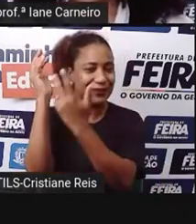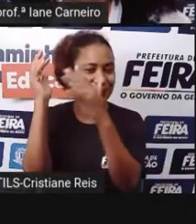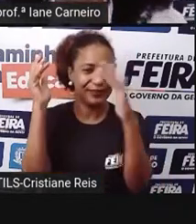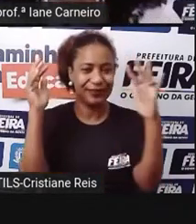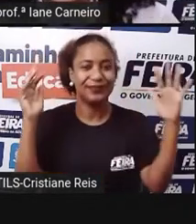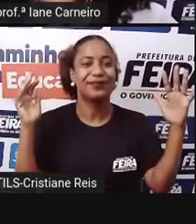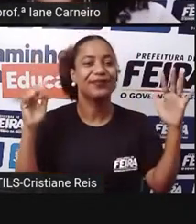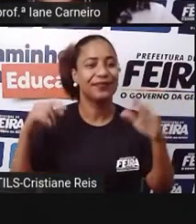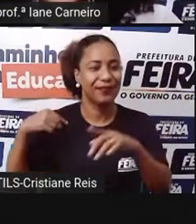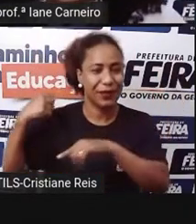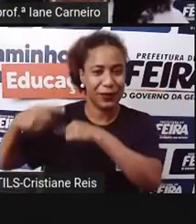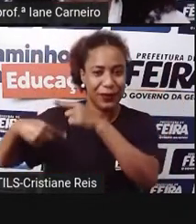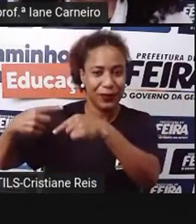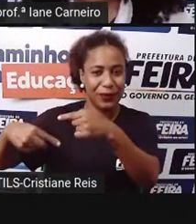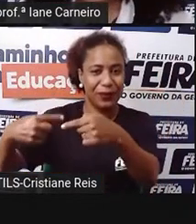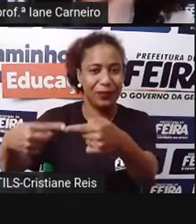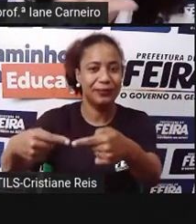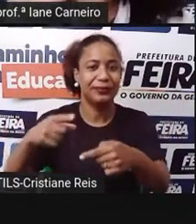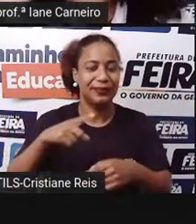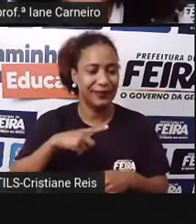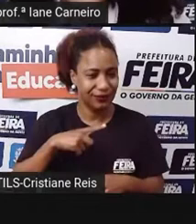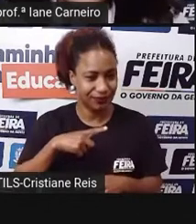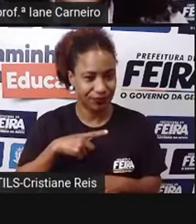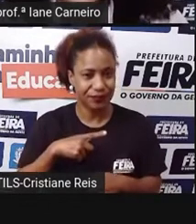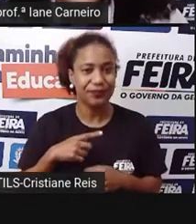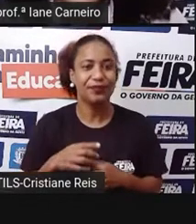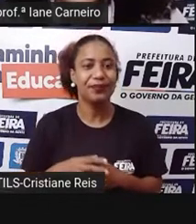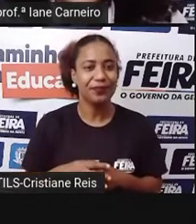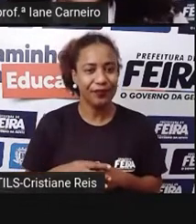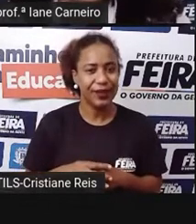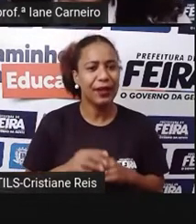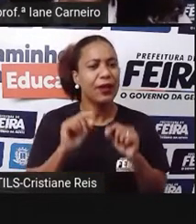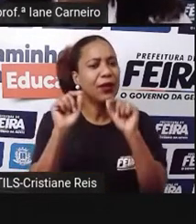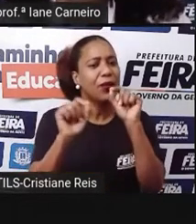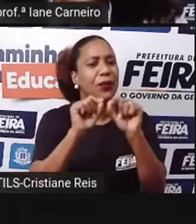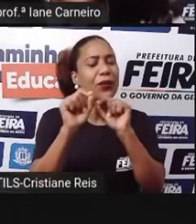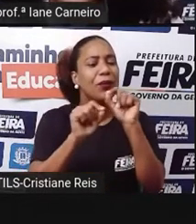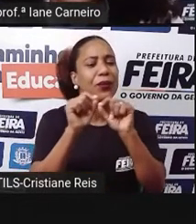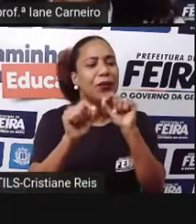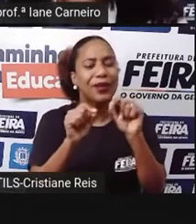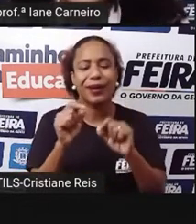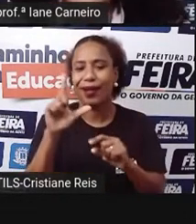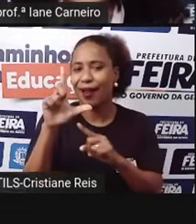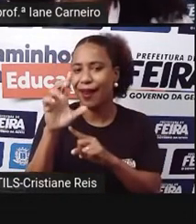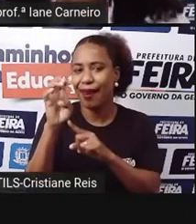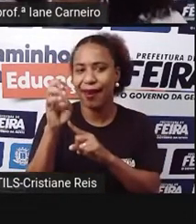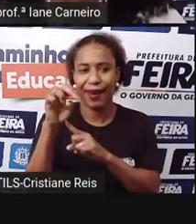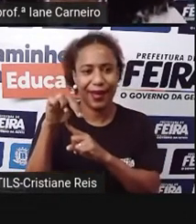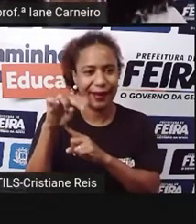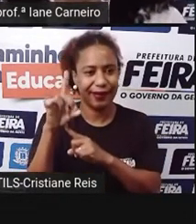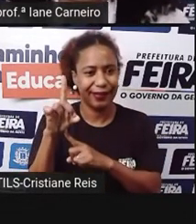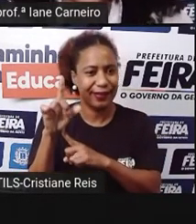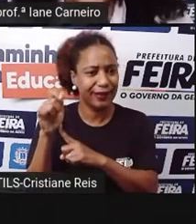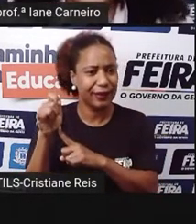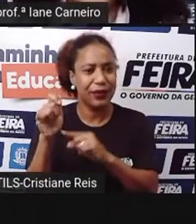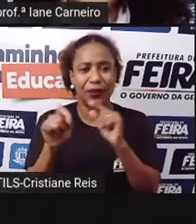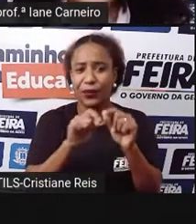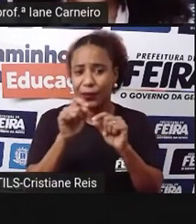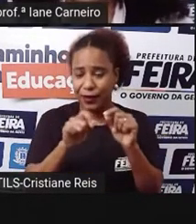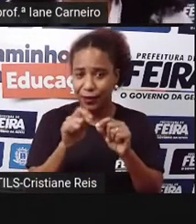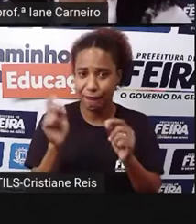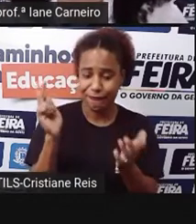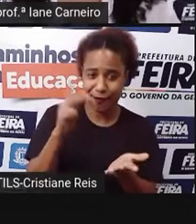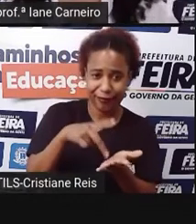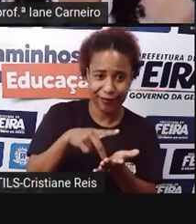geração para geração. Então para a gente definir o que é lenda, a lenda é uma história em que o real,